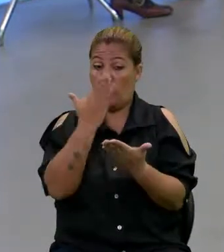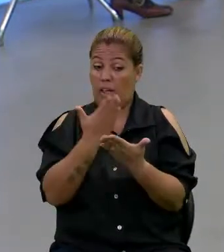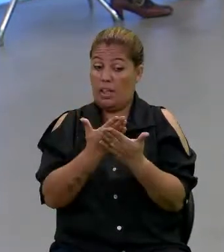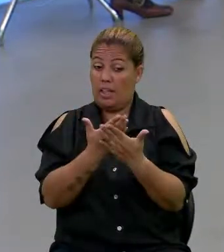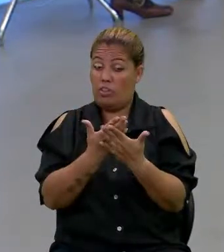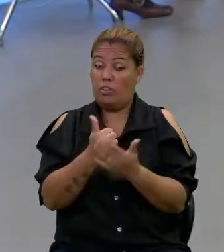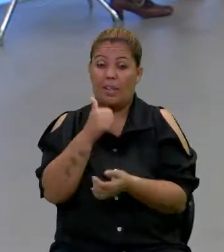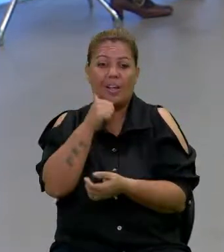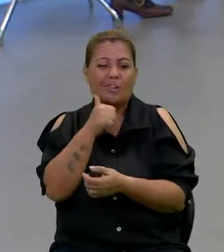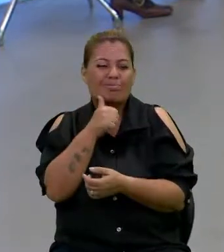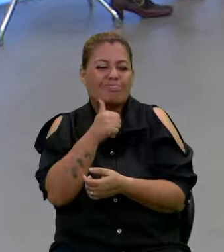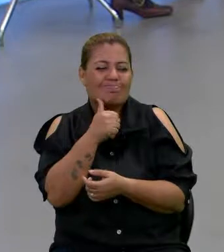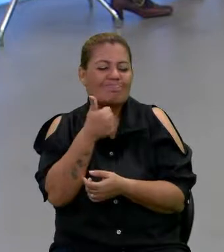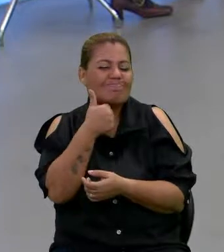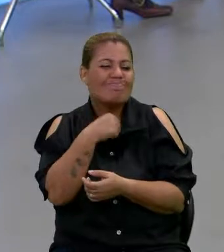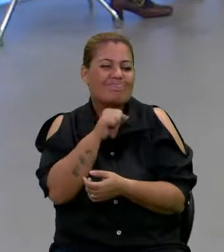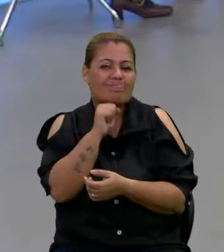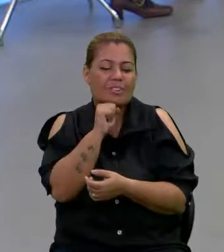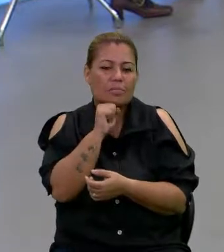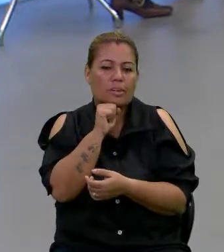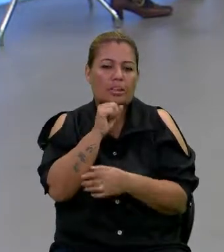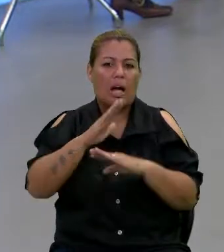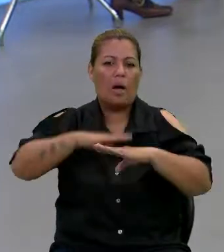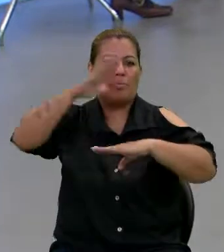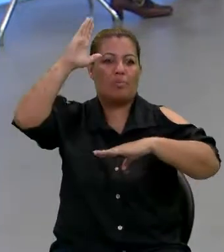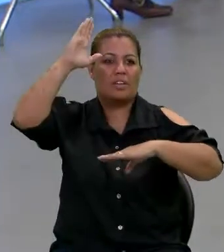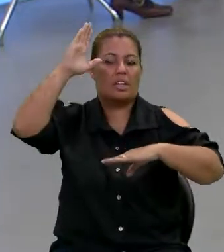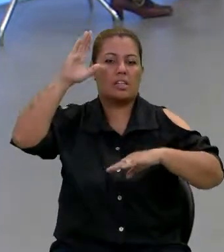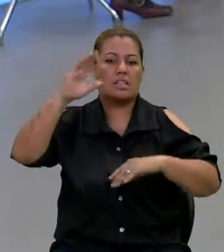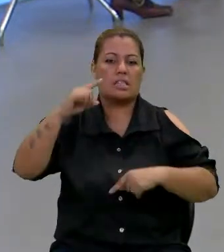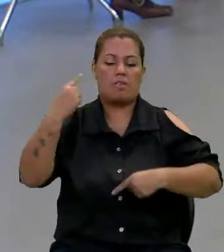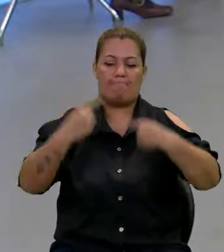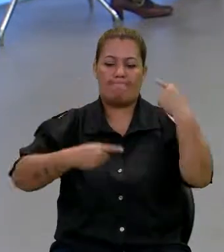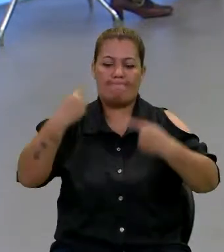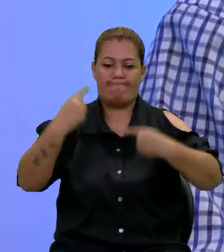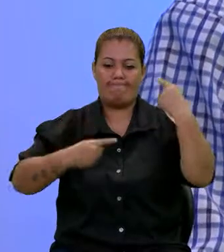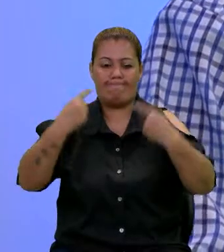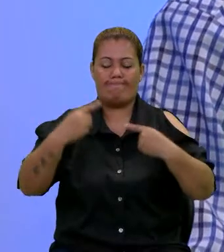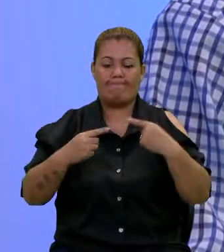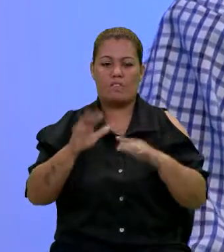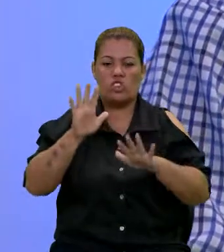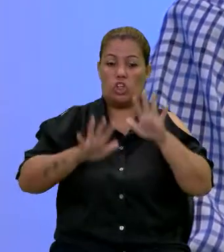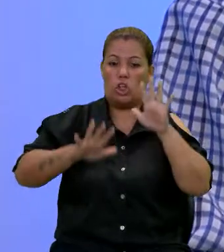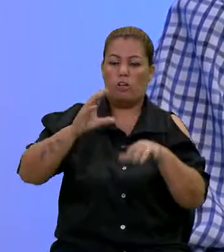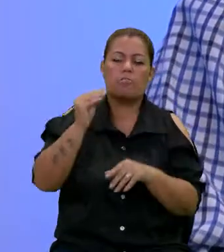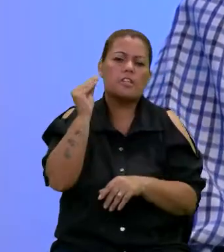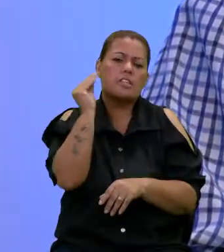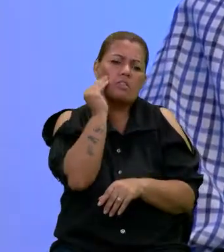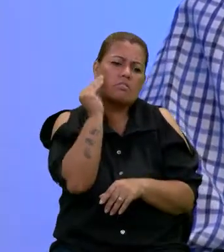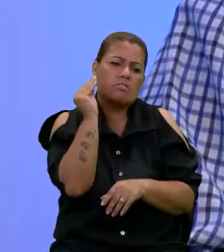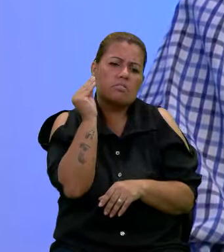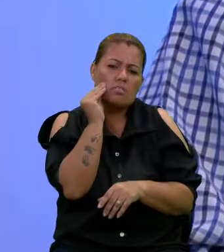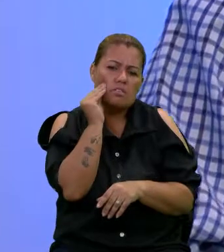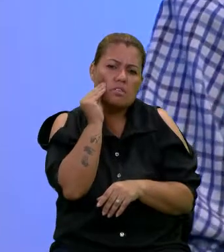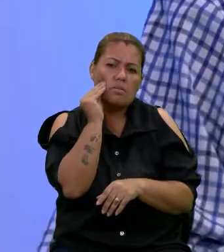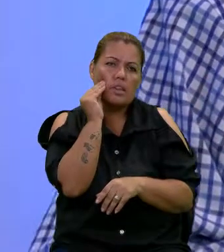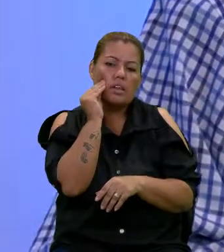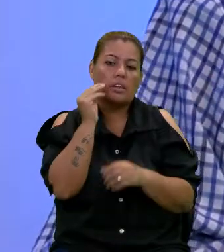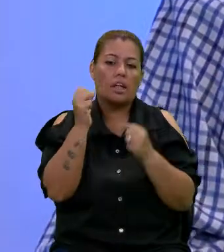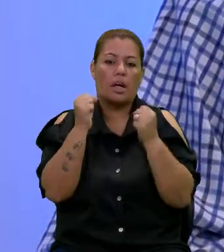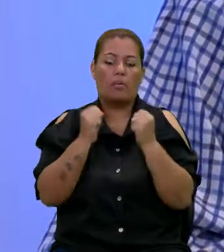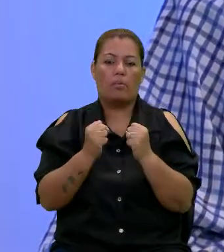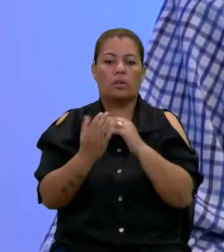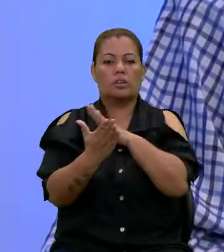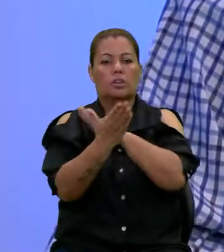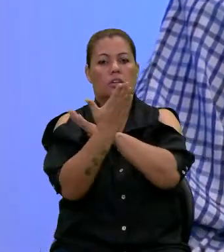Célia, ela está muito acima desse debate. E talvez a experiência dela possa nos